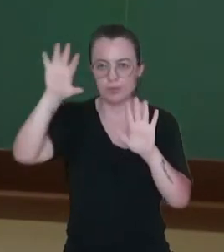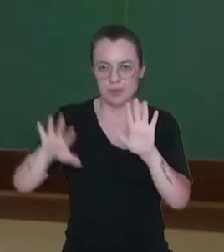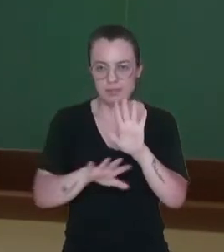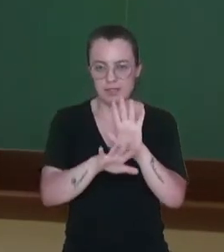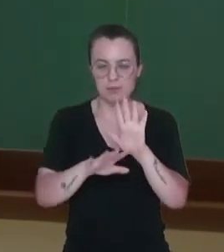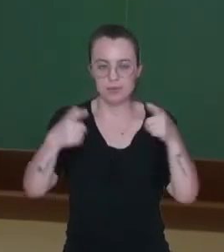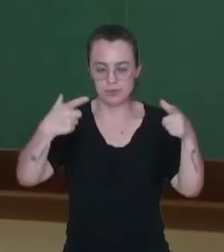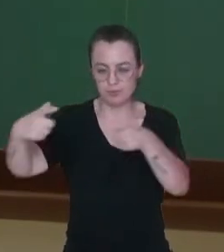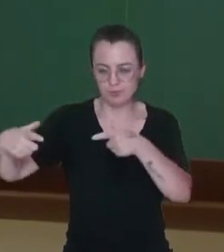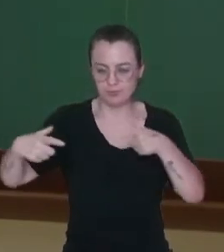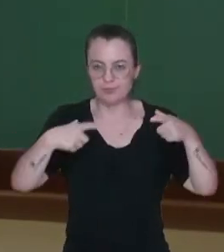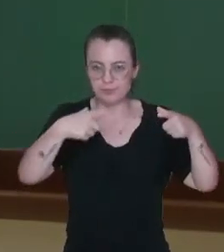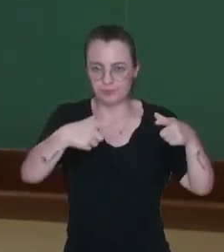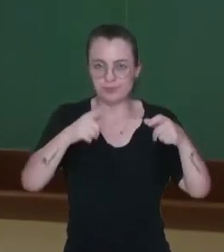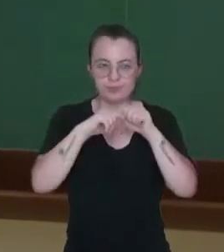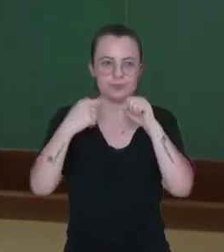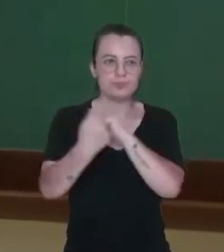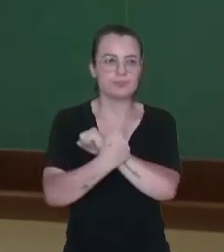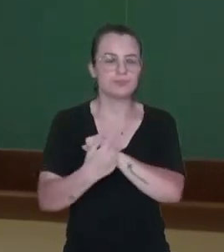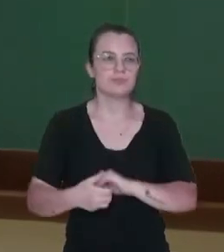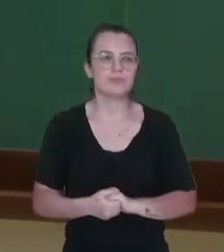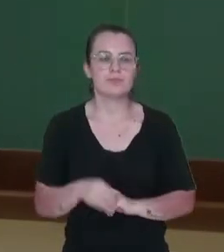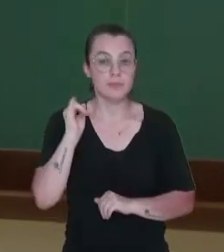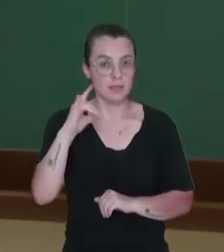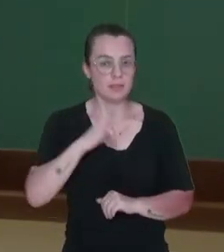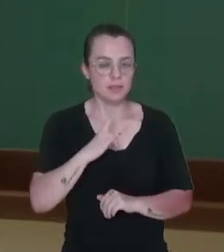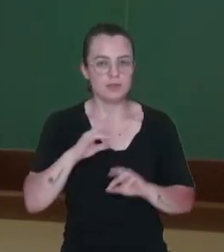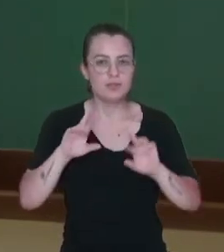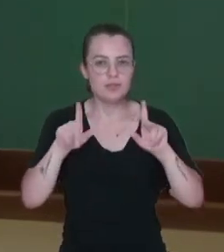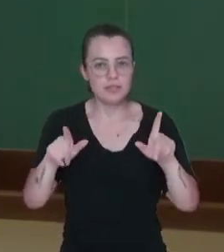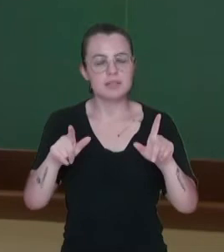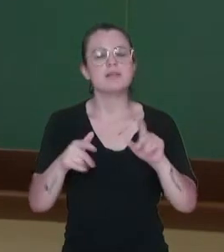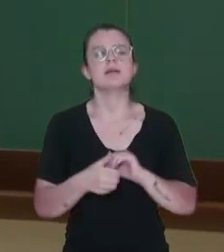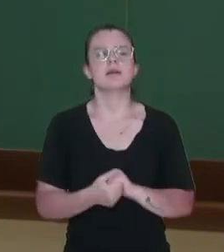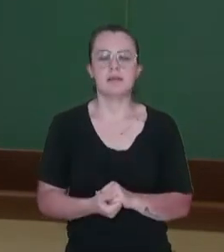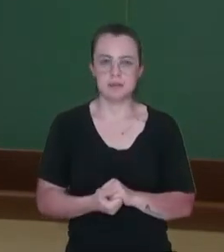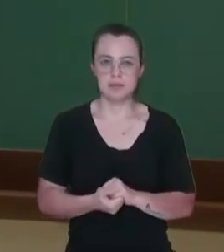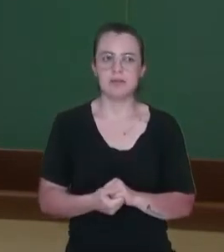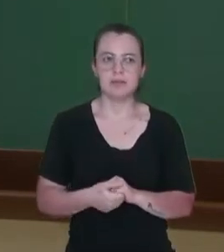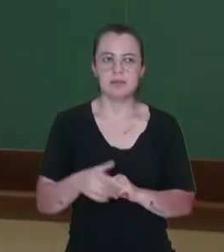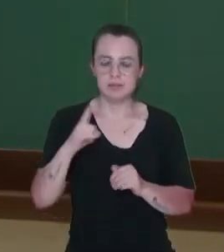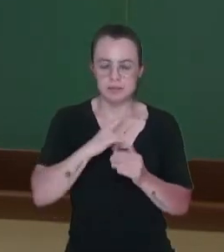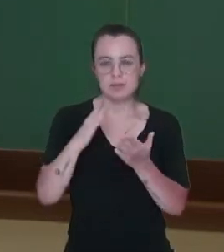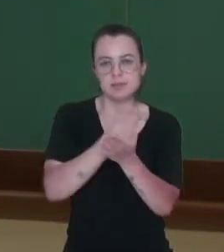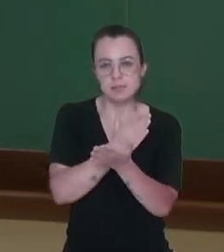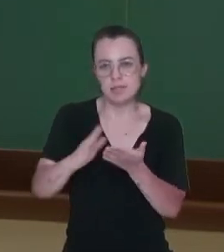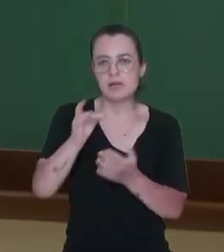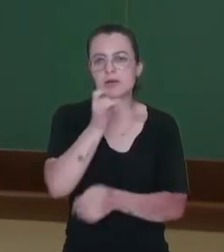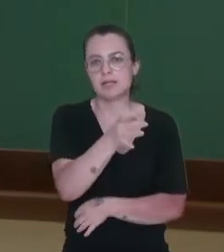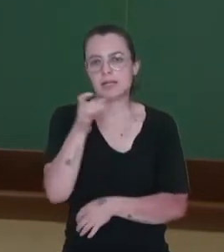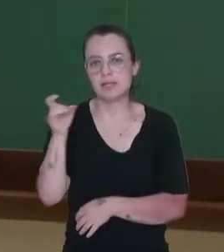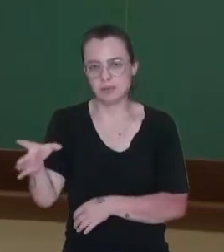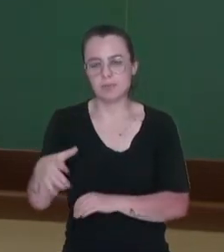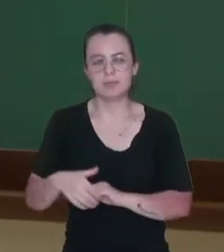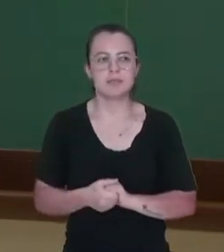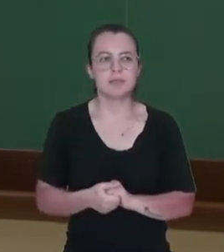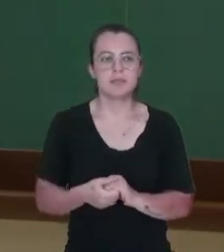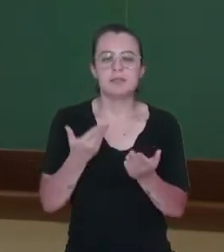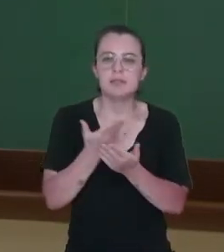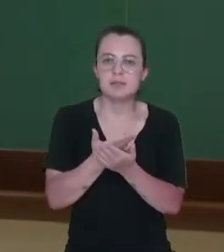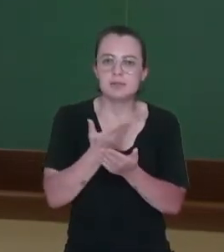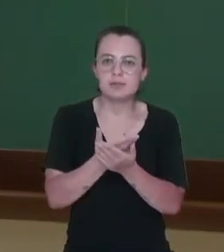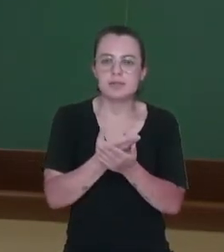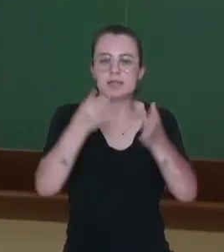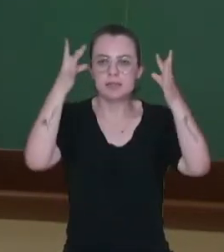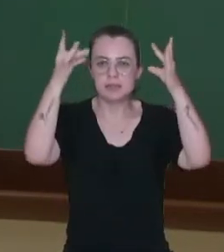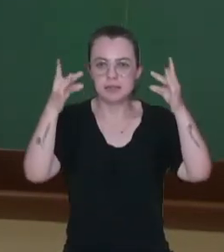claro, se eu tenho diferenças nesses aspectos, eu vou separar cada uma das partes para estudar em